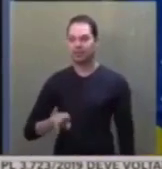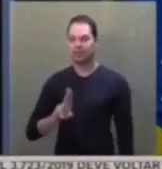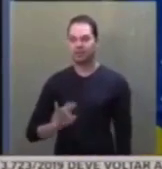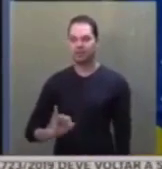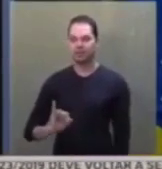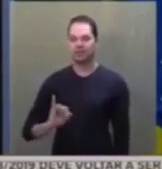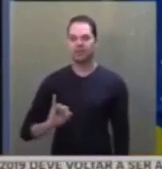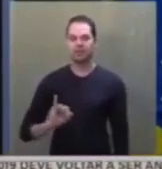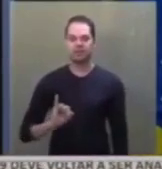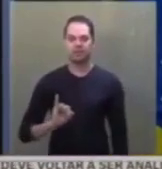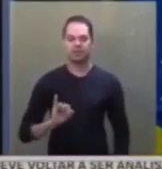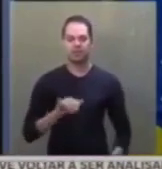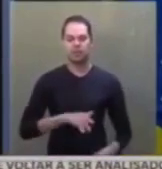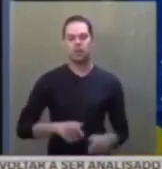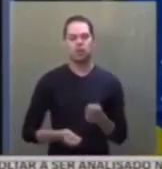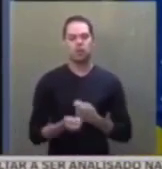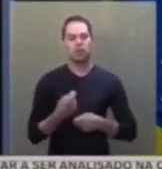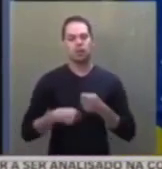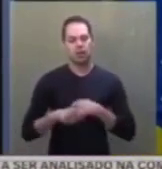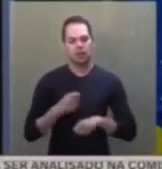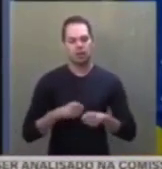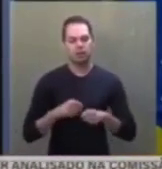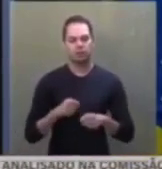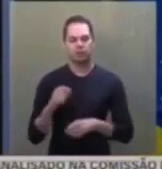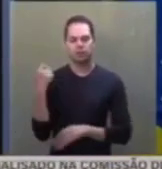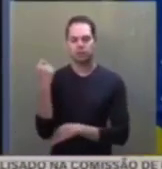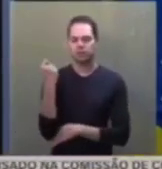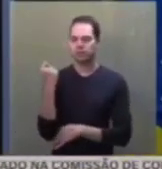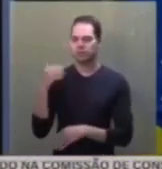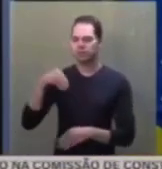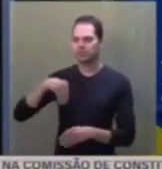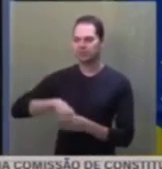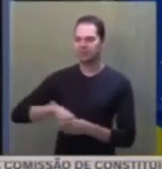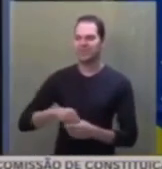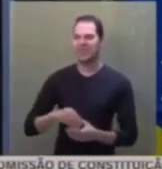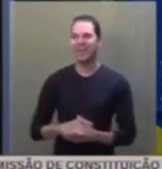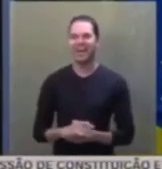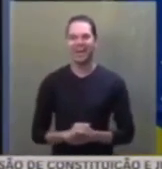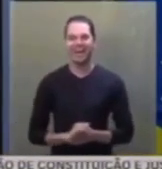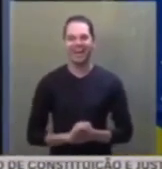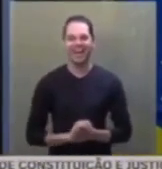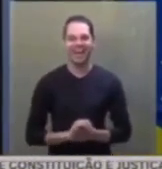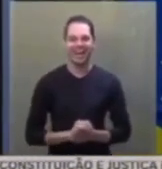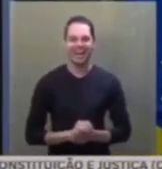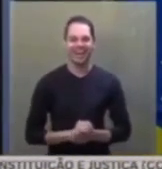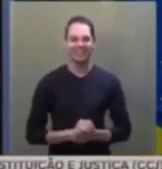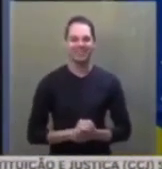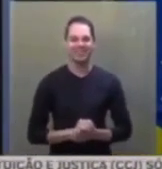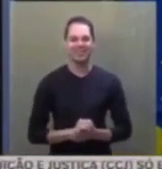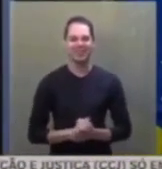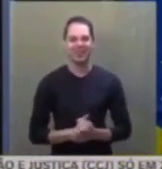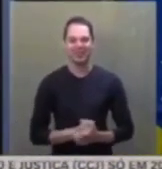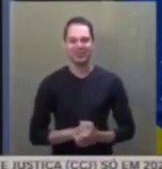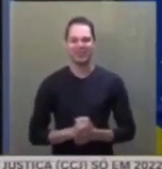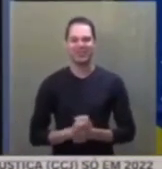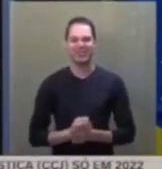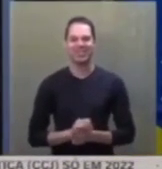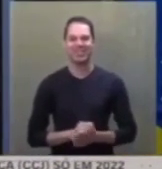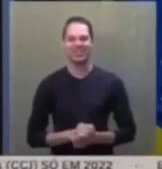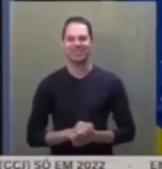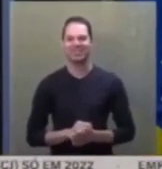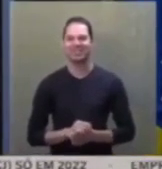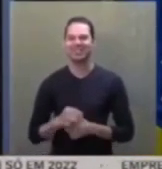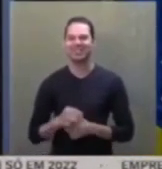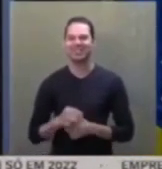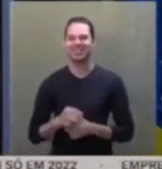maiores feiras de negócios do interior do Rio Grande do Sul, a Expo Ijuí. Esse evento se consagrou ao longo dos